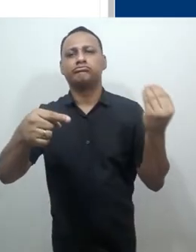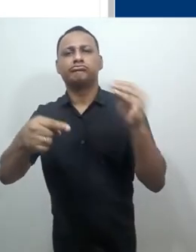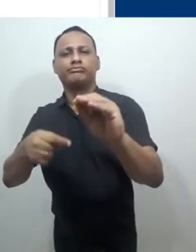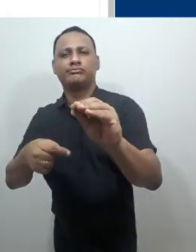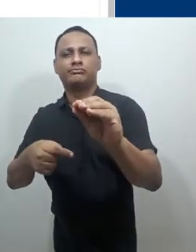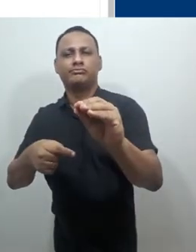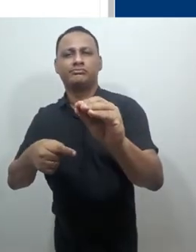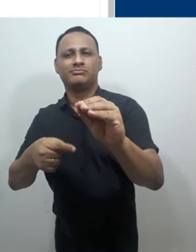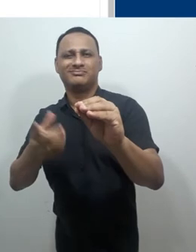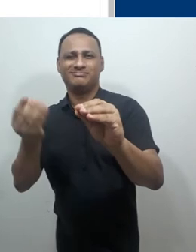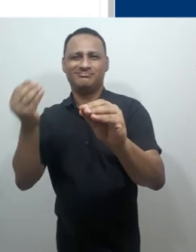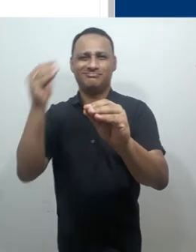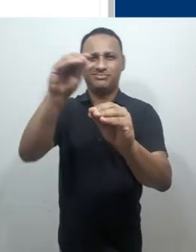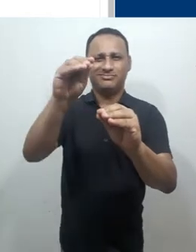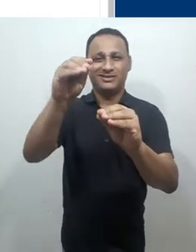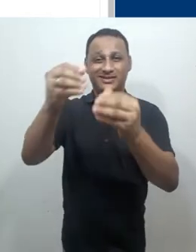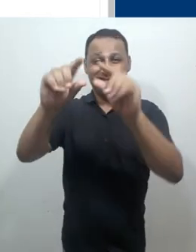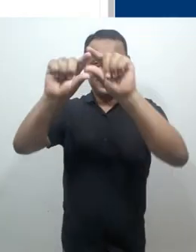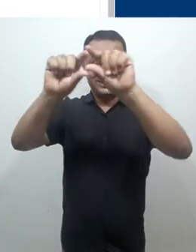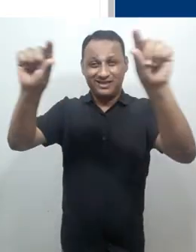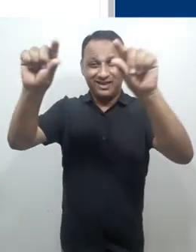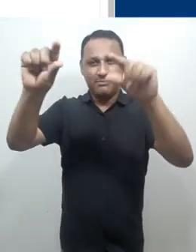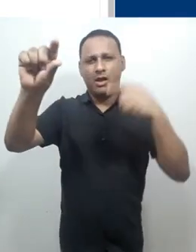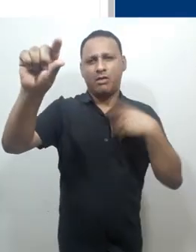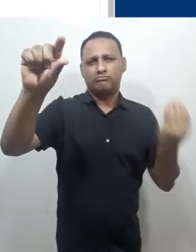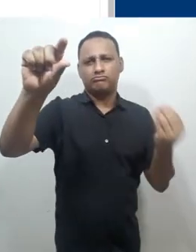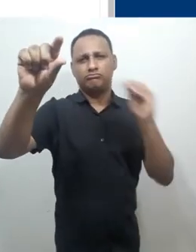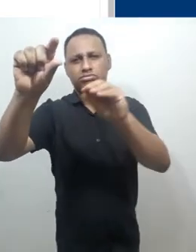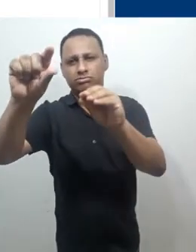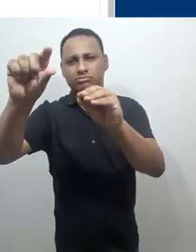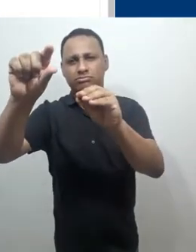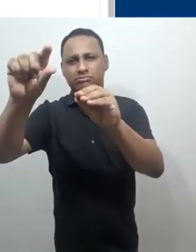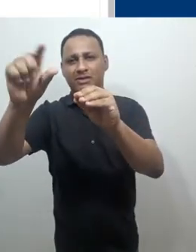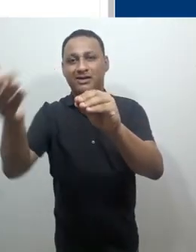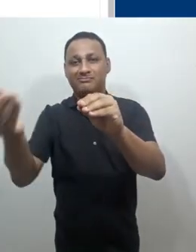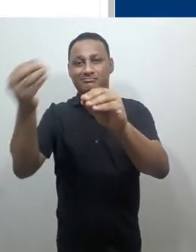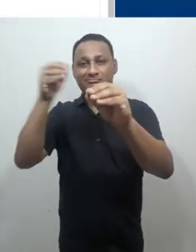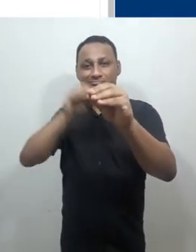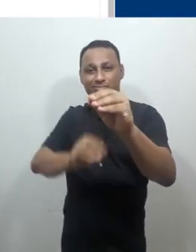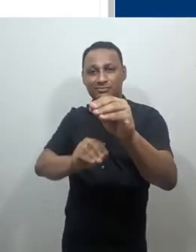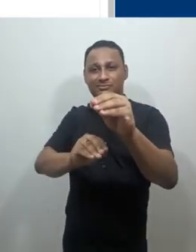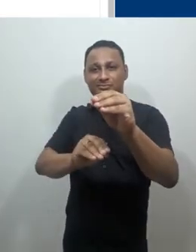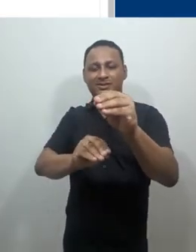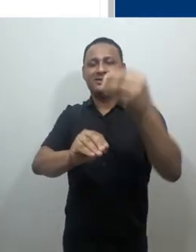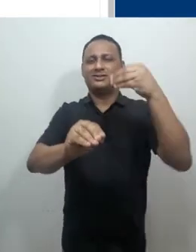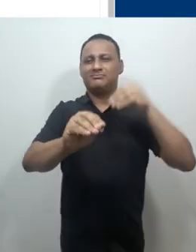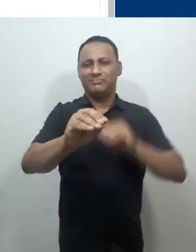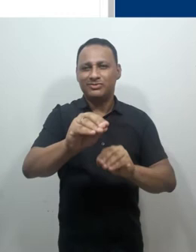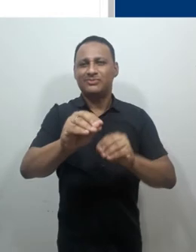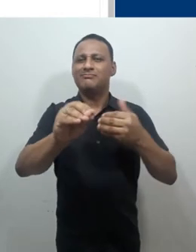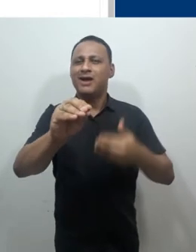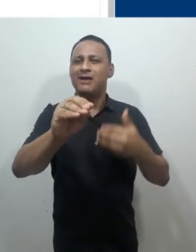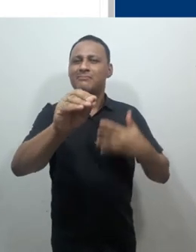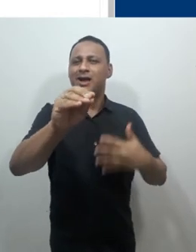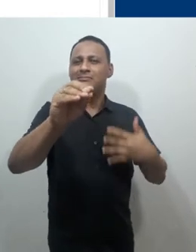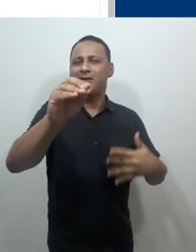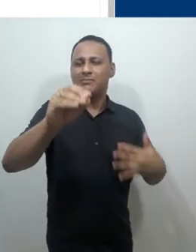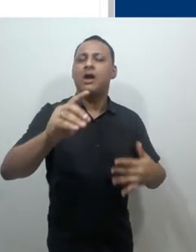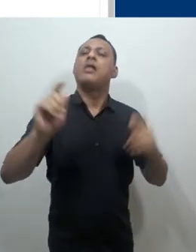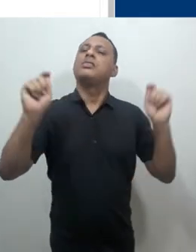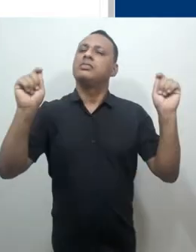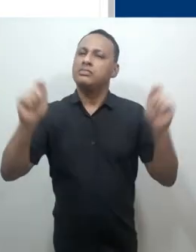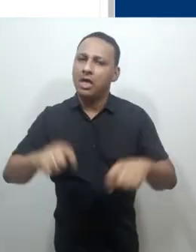Minha resposta foi publicada abaixo do tópico inicial. Reparem que, sobre a minha